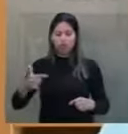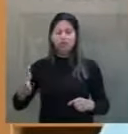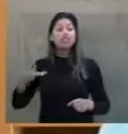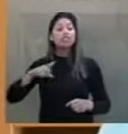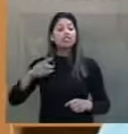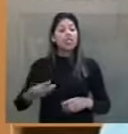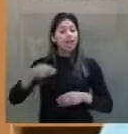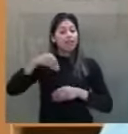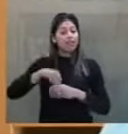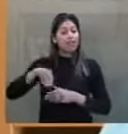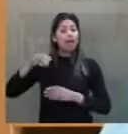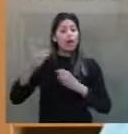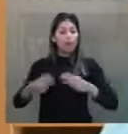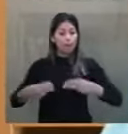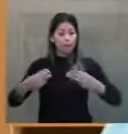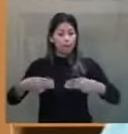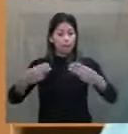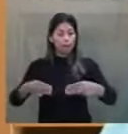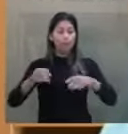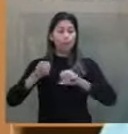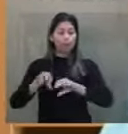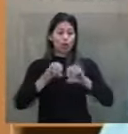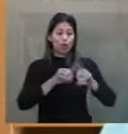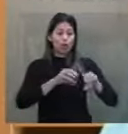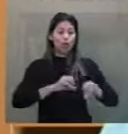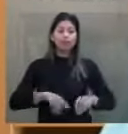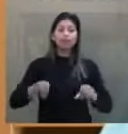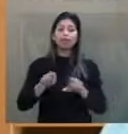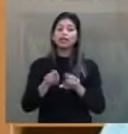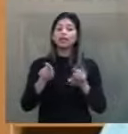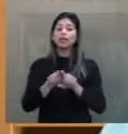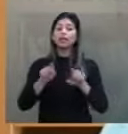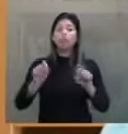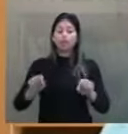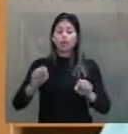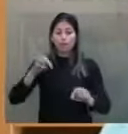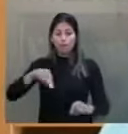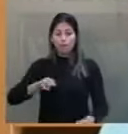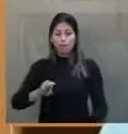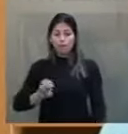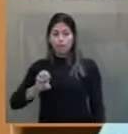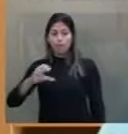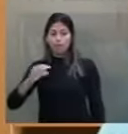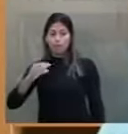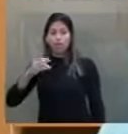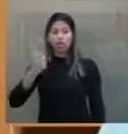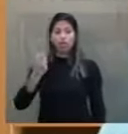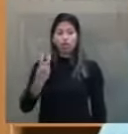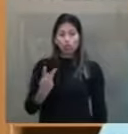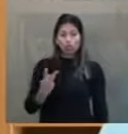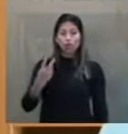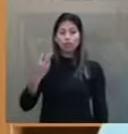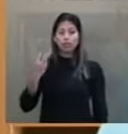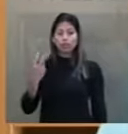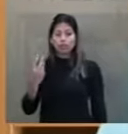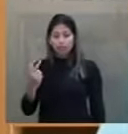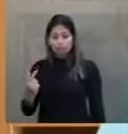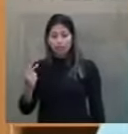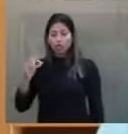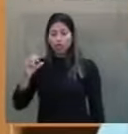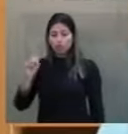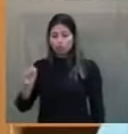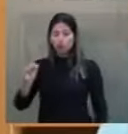Ministério da Educação, exalada no parecer do MEC 278 de 2000, que